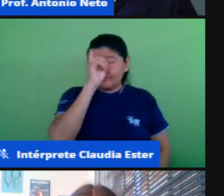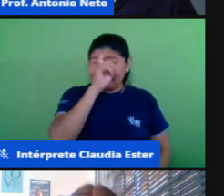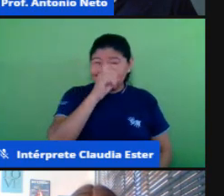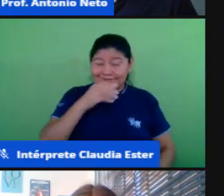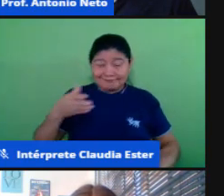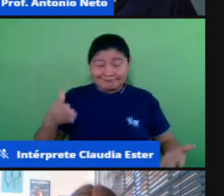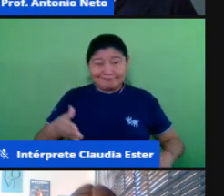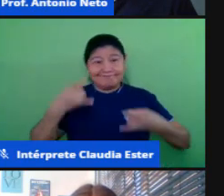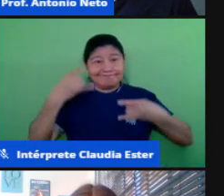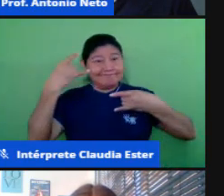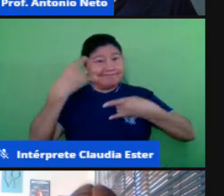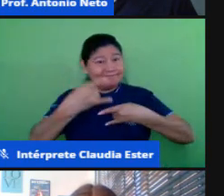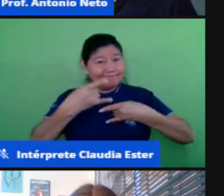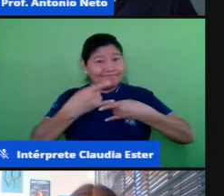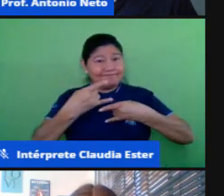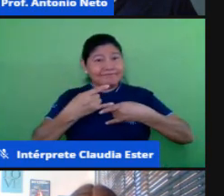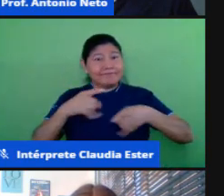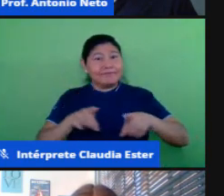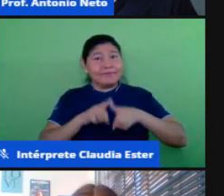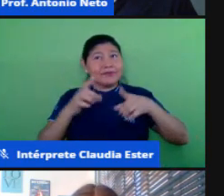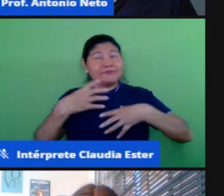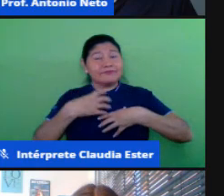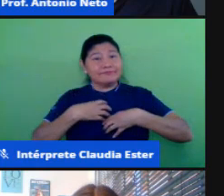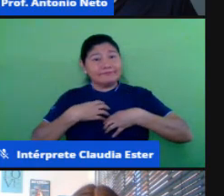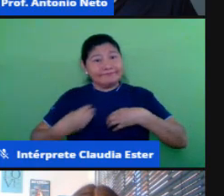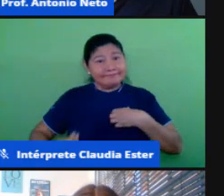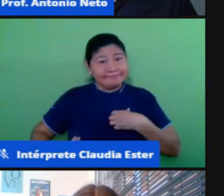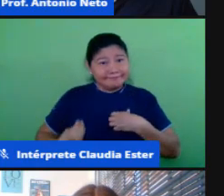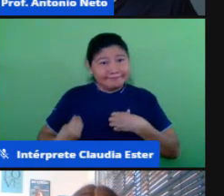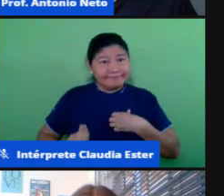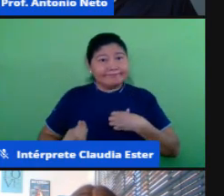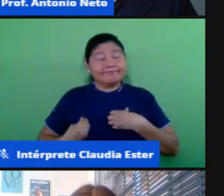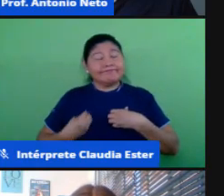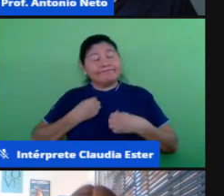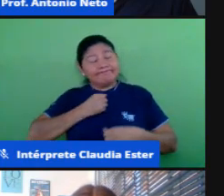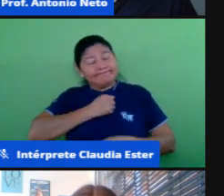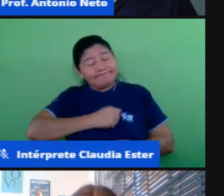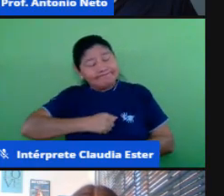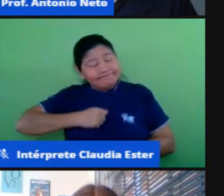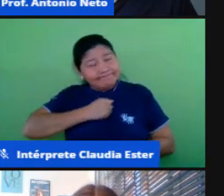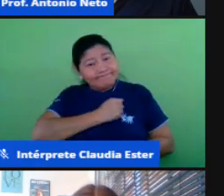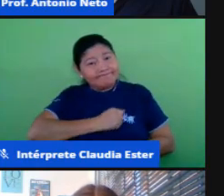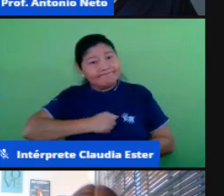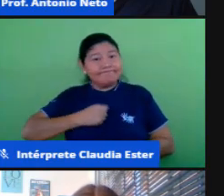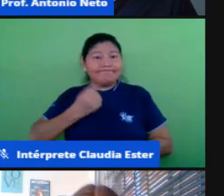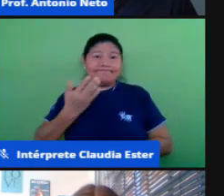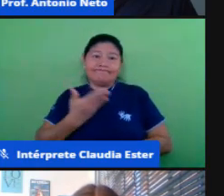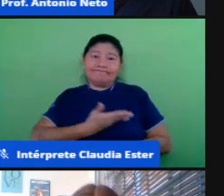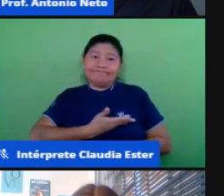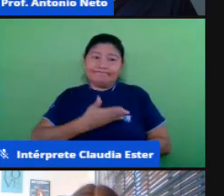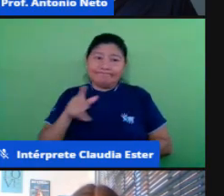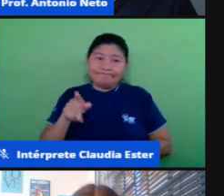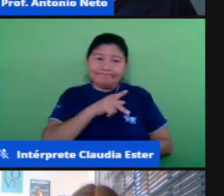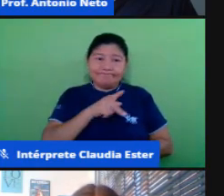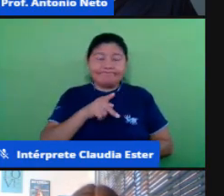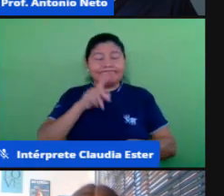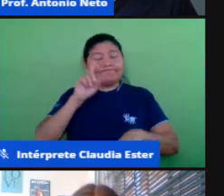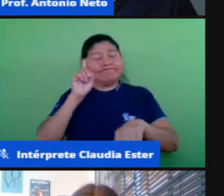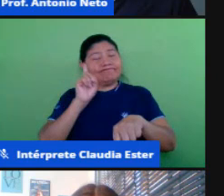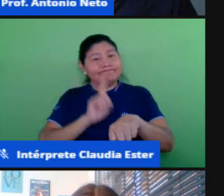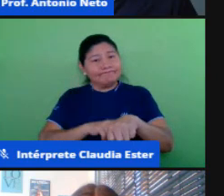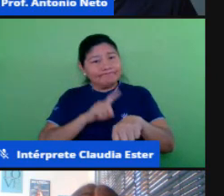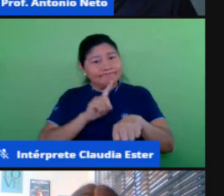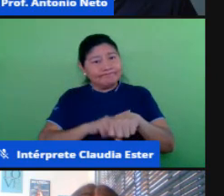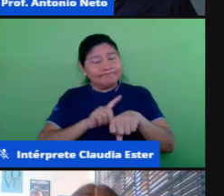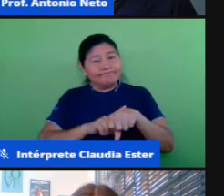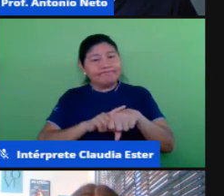saudades, repletos na realidade de saudades, de pesar nesse momento de luto, que o professor Gil